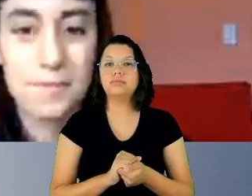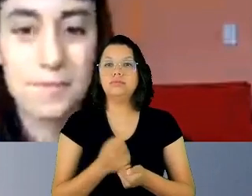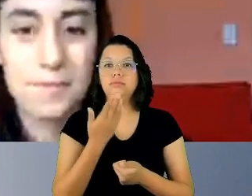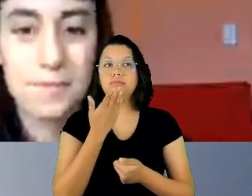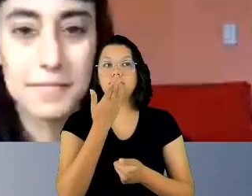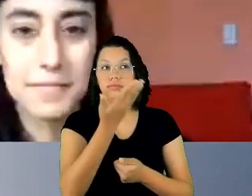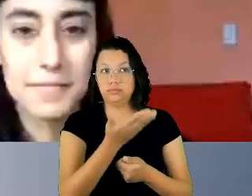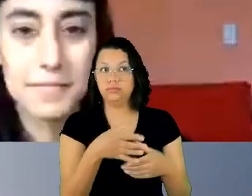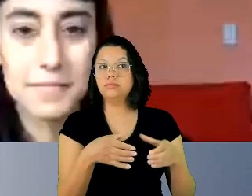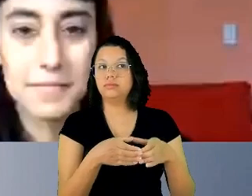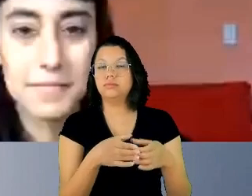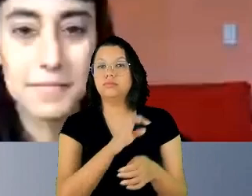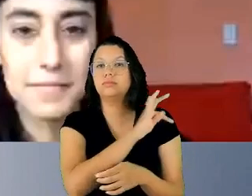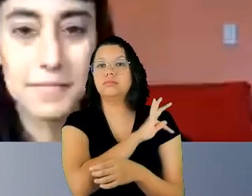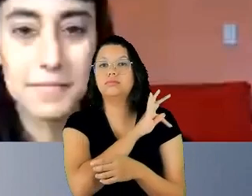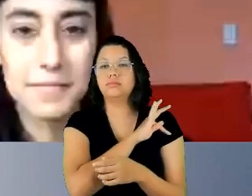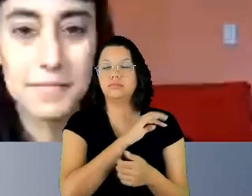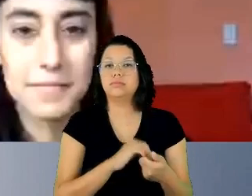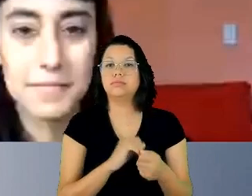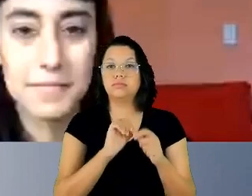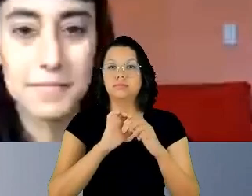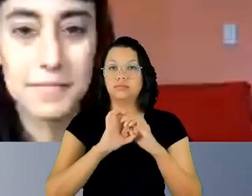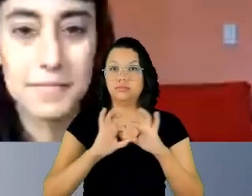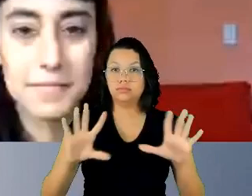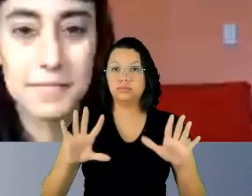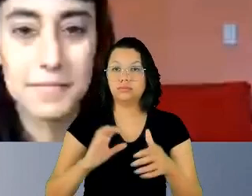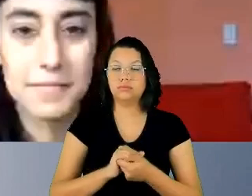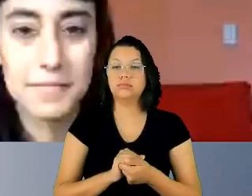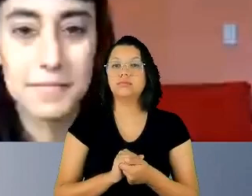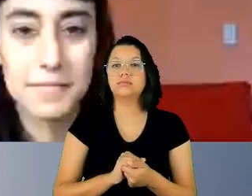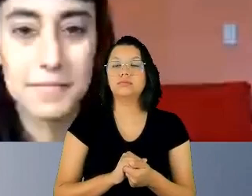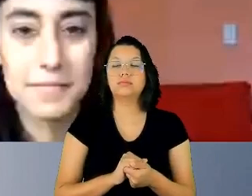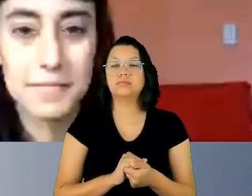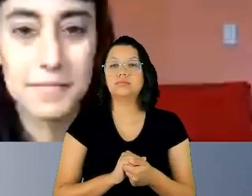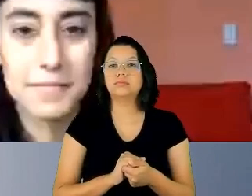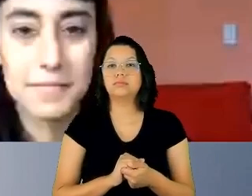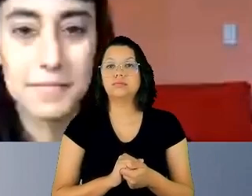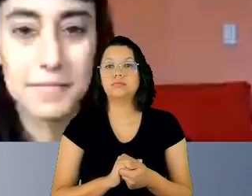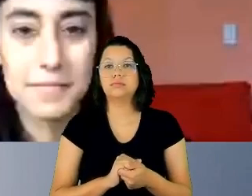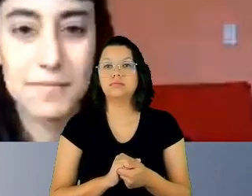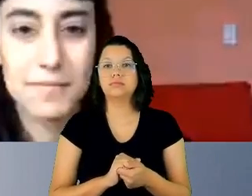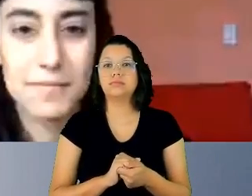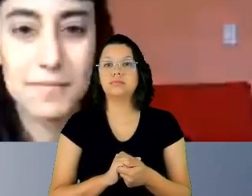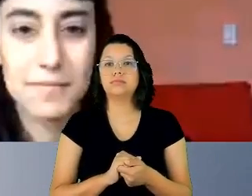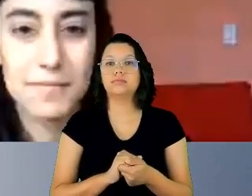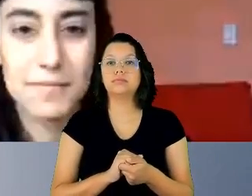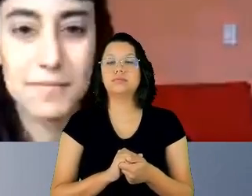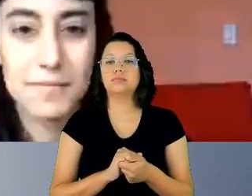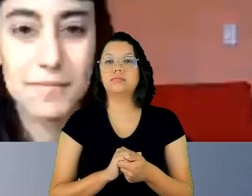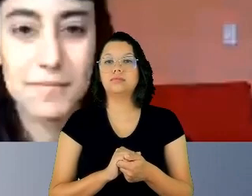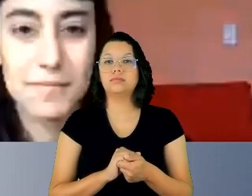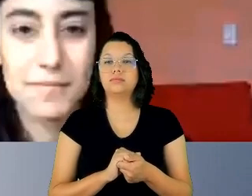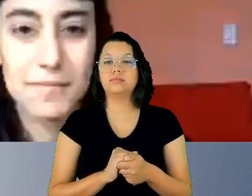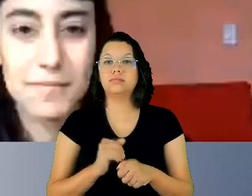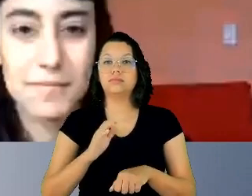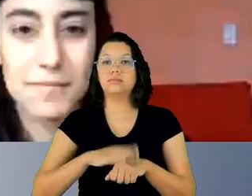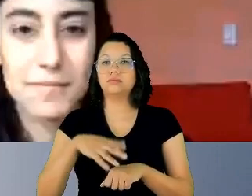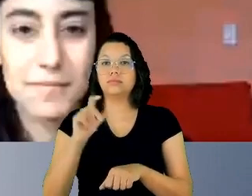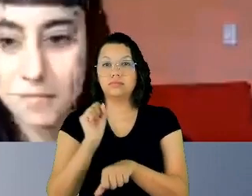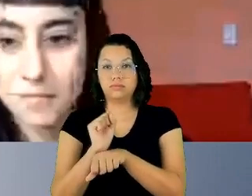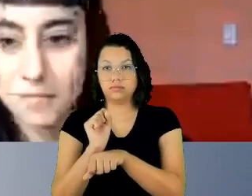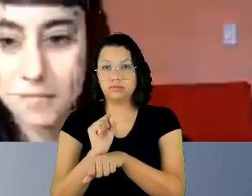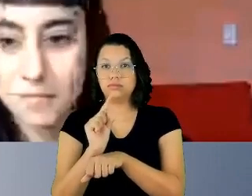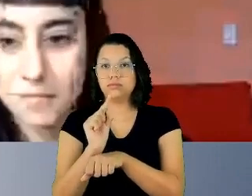equipe técnica soltar esse último trecho para nós. Mais um segundinho de